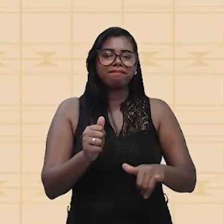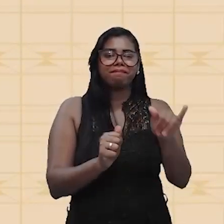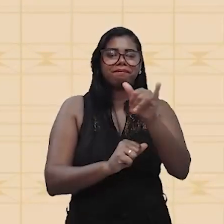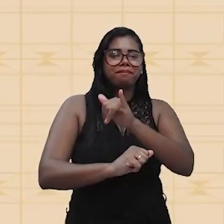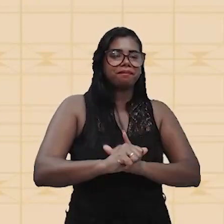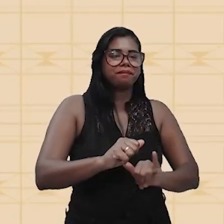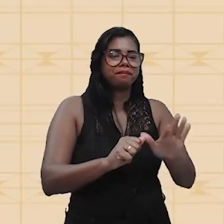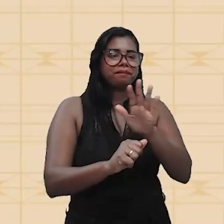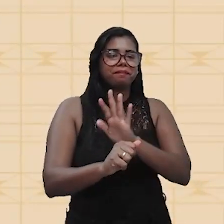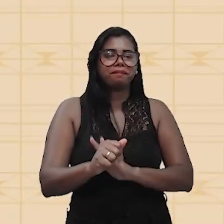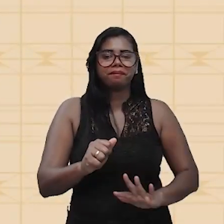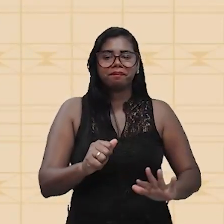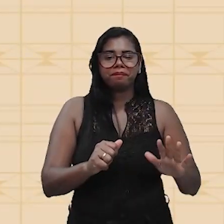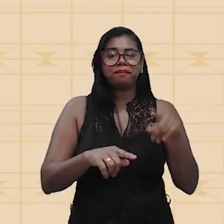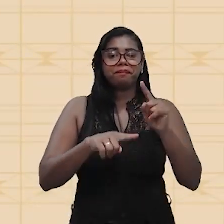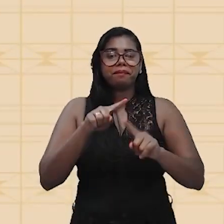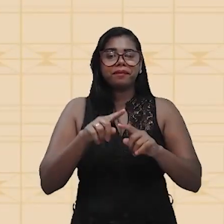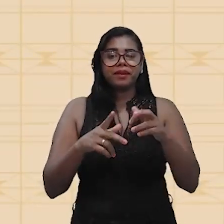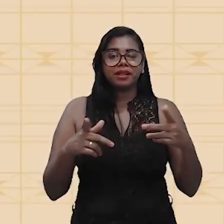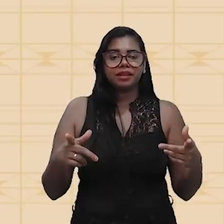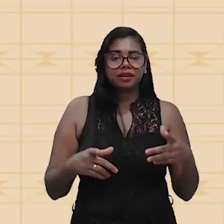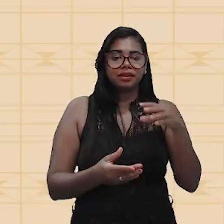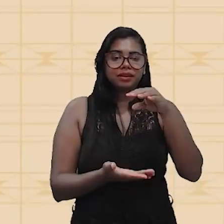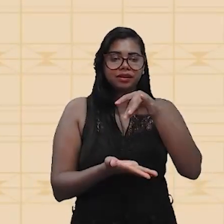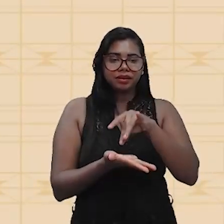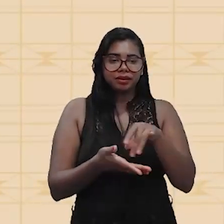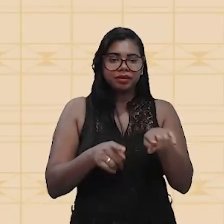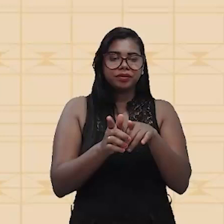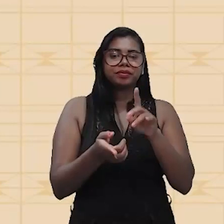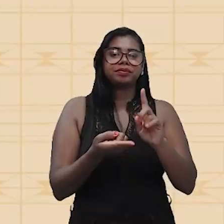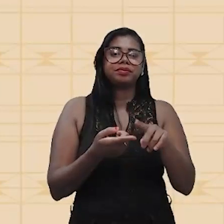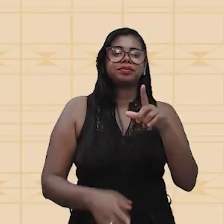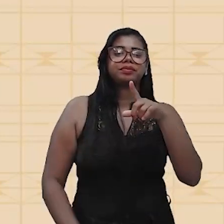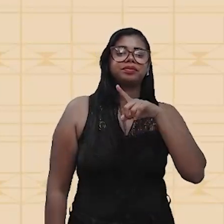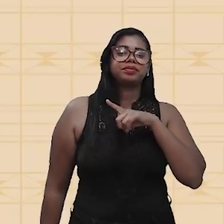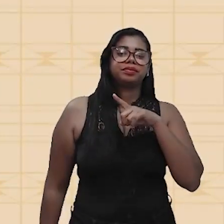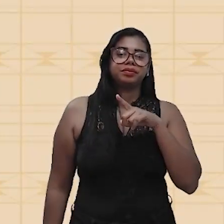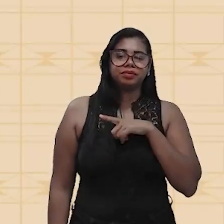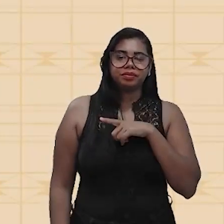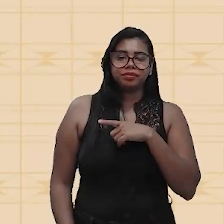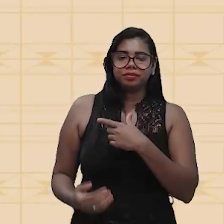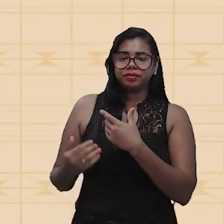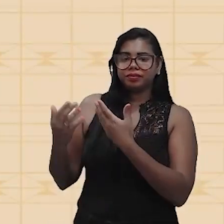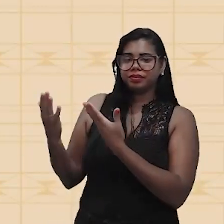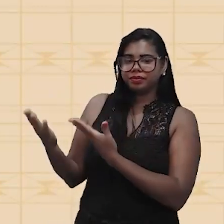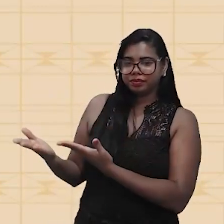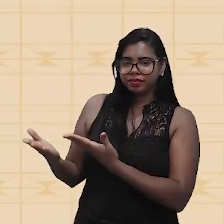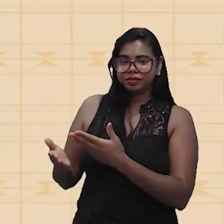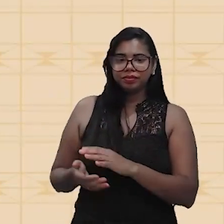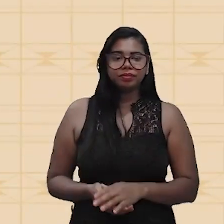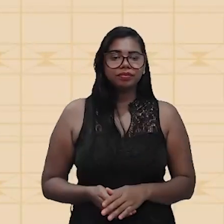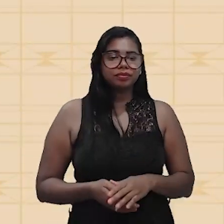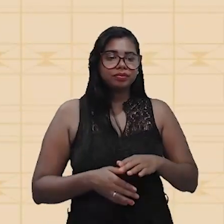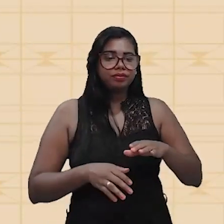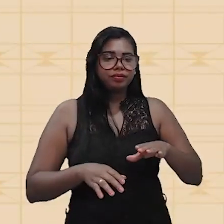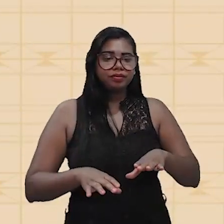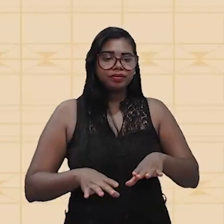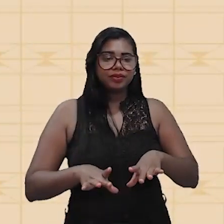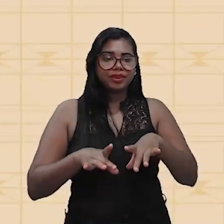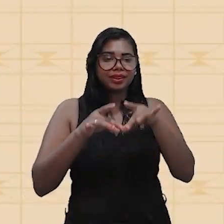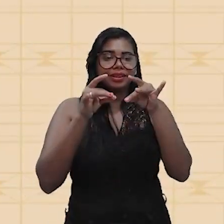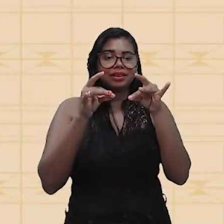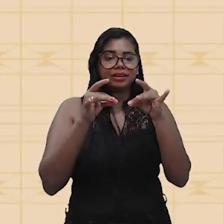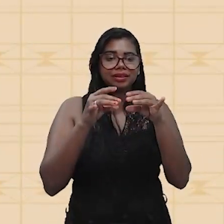onde eles se encontram. Então, se nós temos um meio material líquido, esses elétrons se comportam de uma